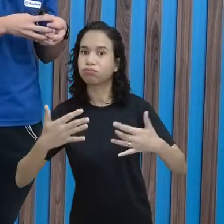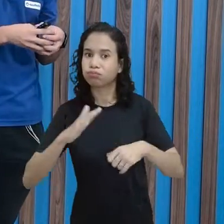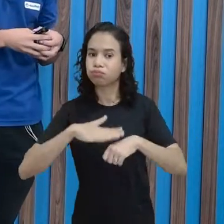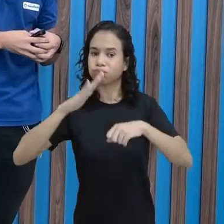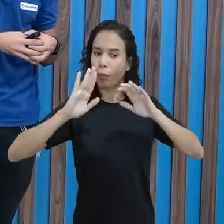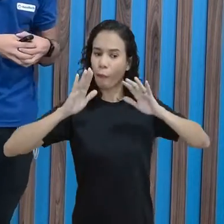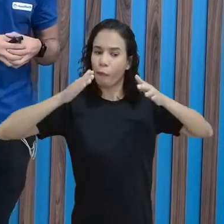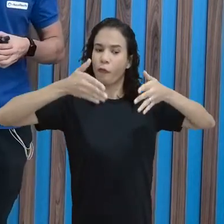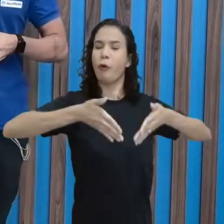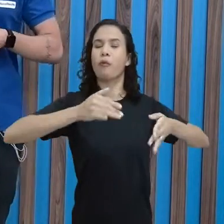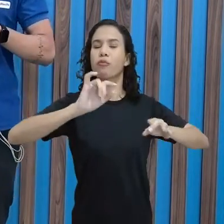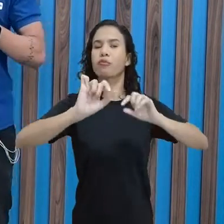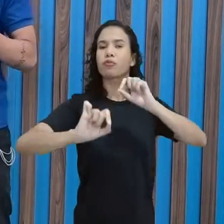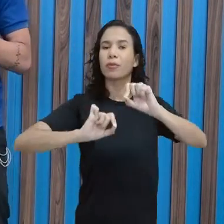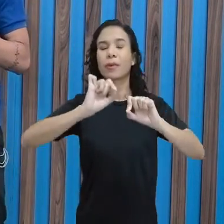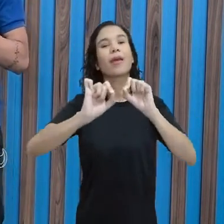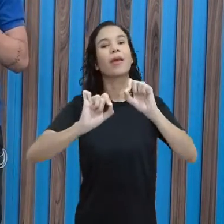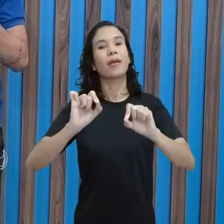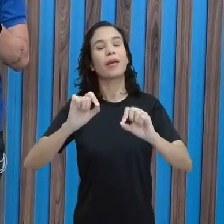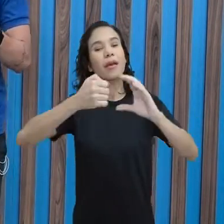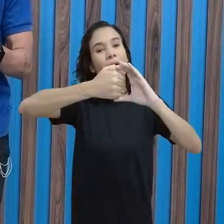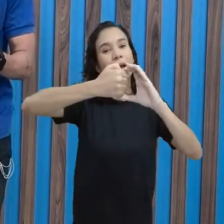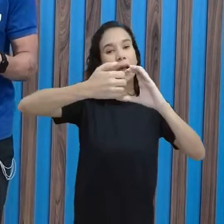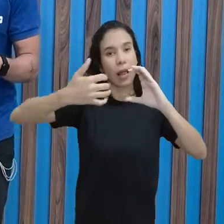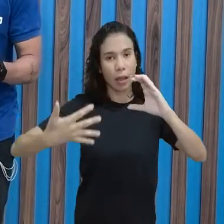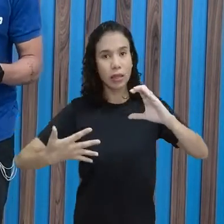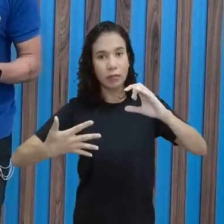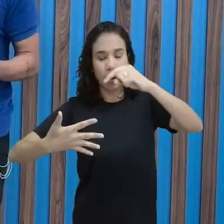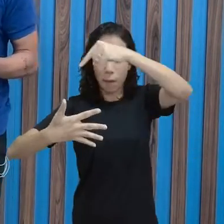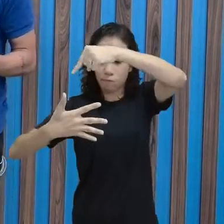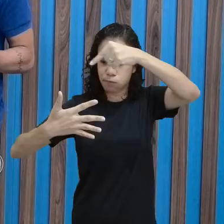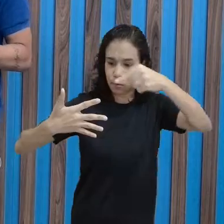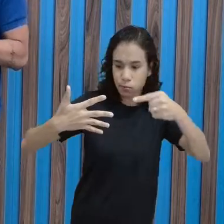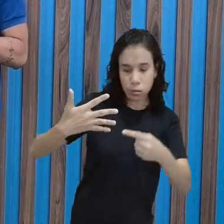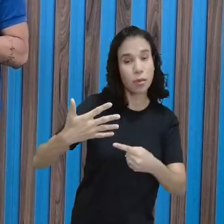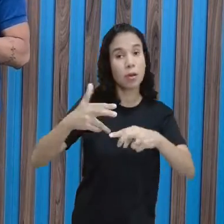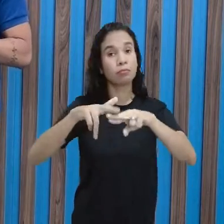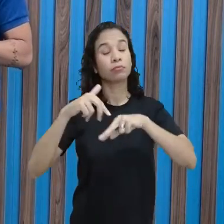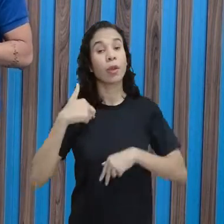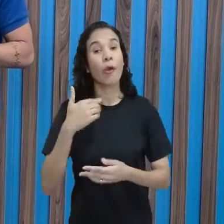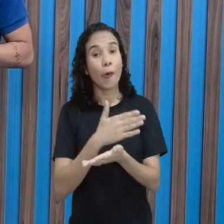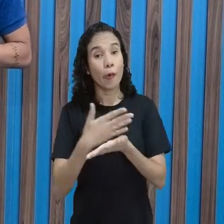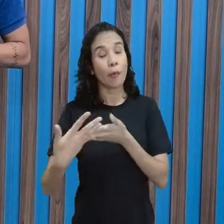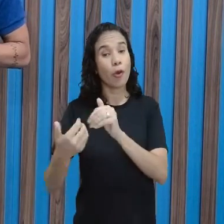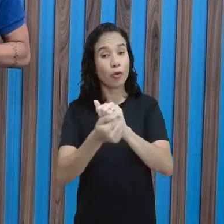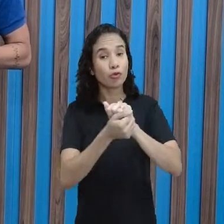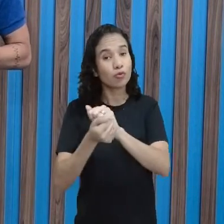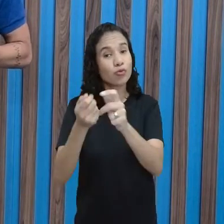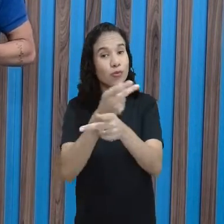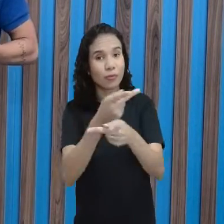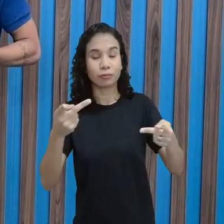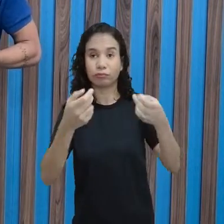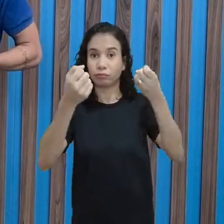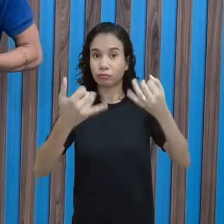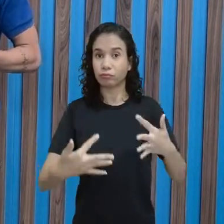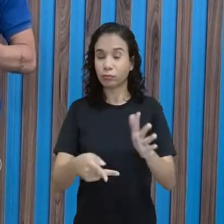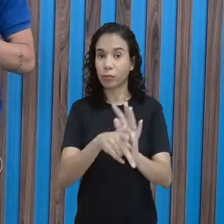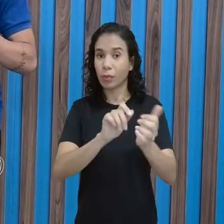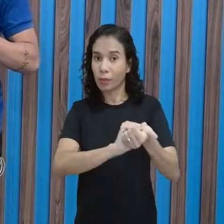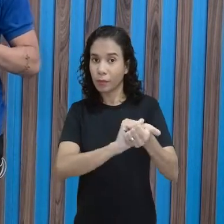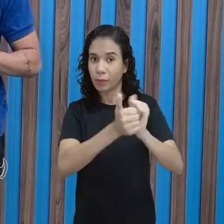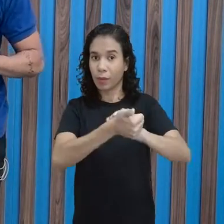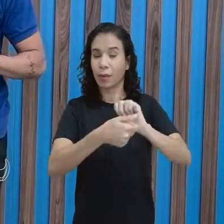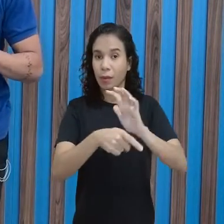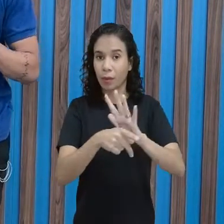especificamente das nossas classificações. E aí, eu vou começar com vocês falando sobre os esportes